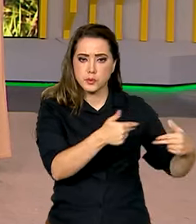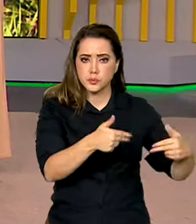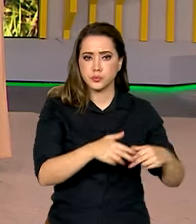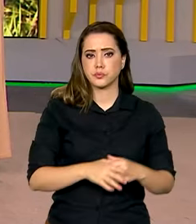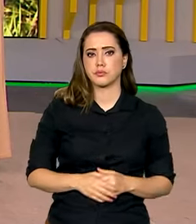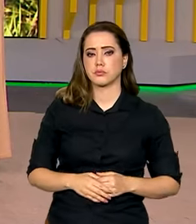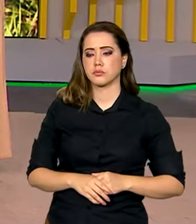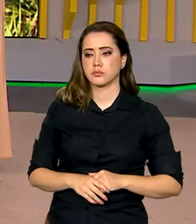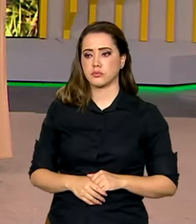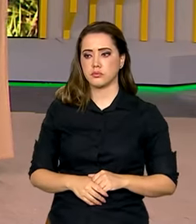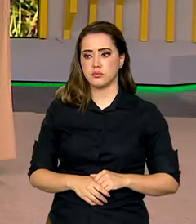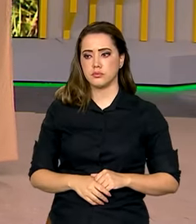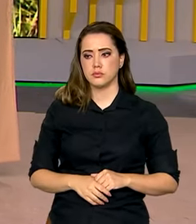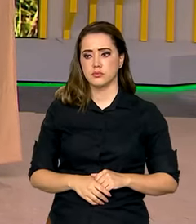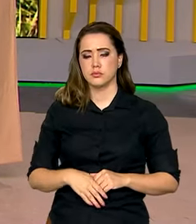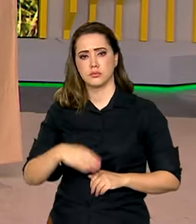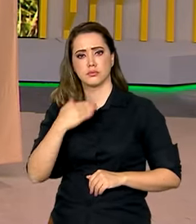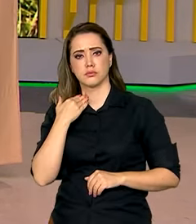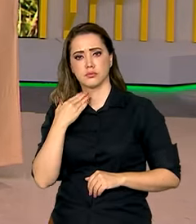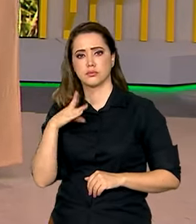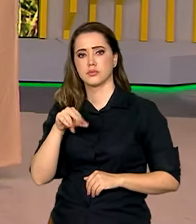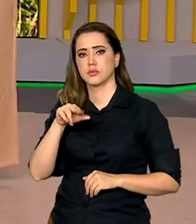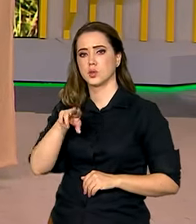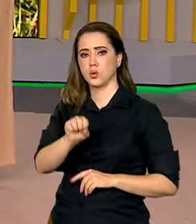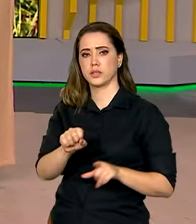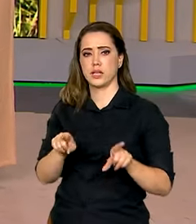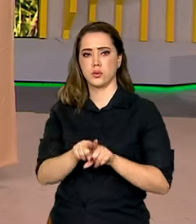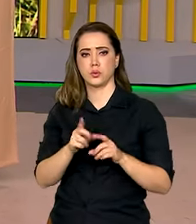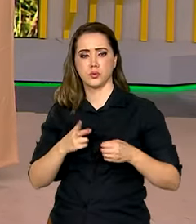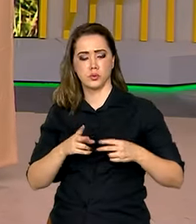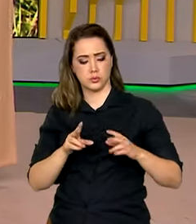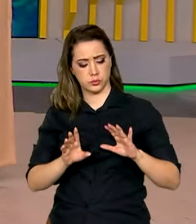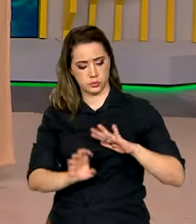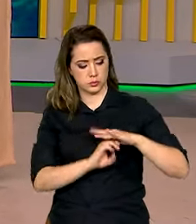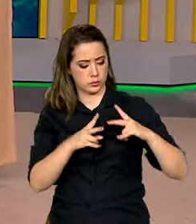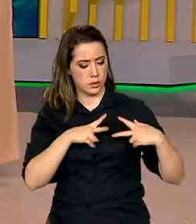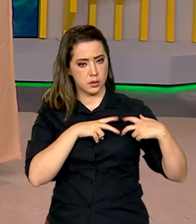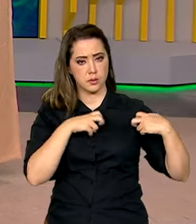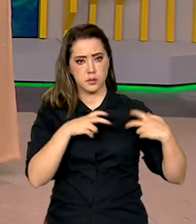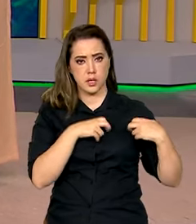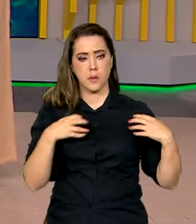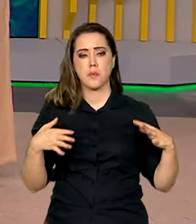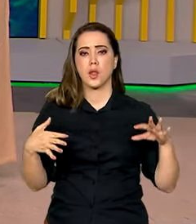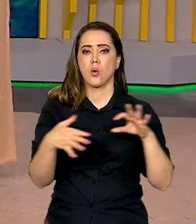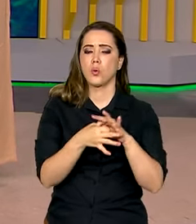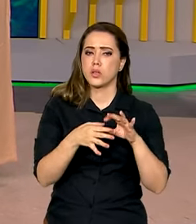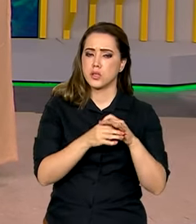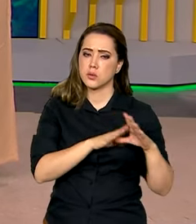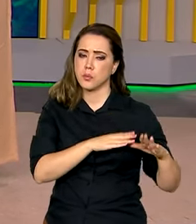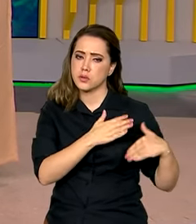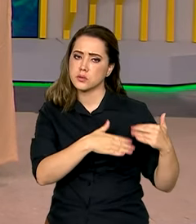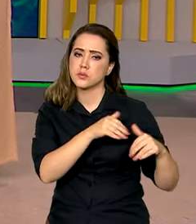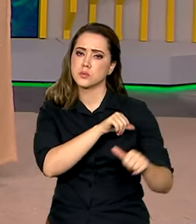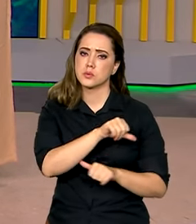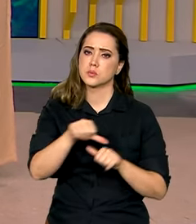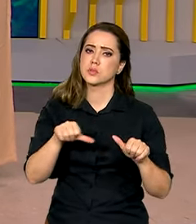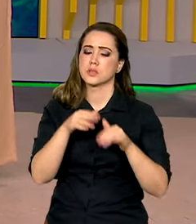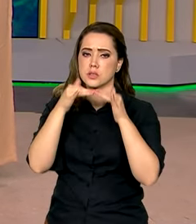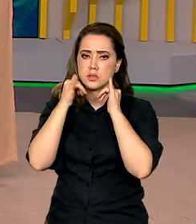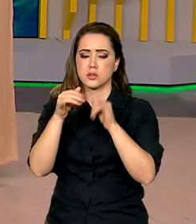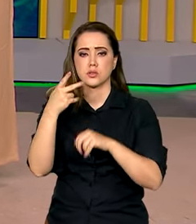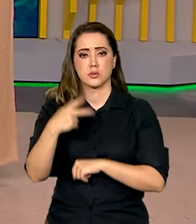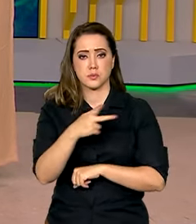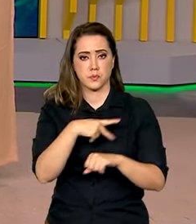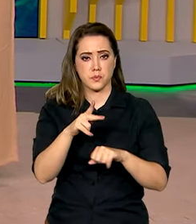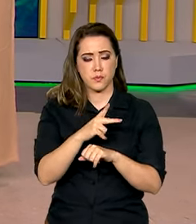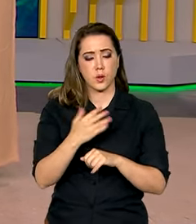O BNDES e a Petrobras estão cada vez mais unidos para o desenvolvimento da transição energética no país. O